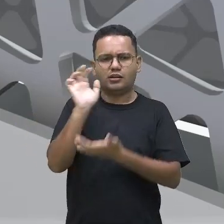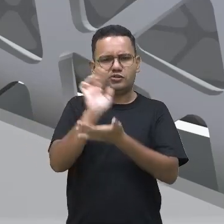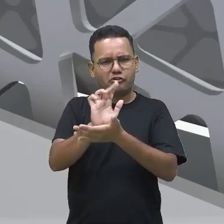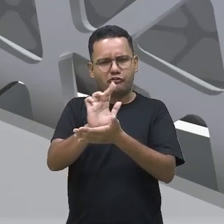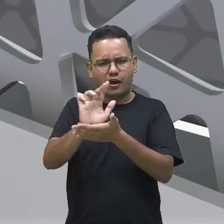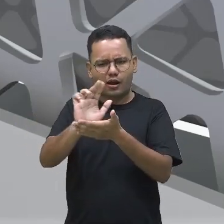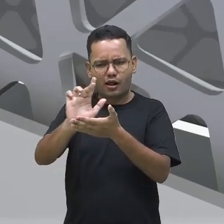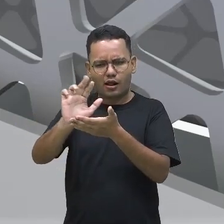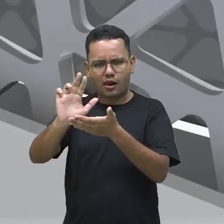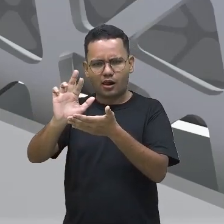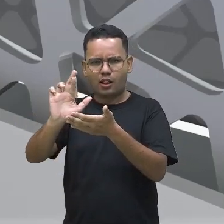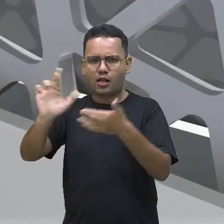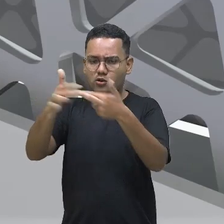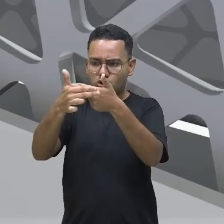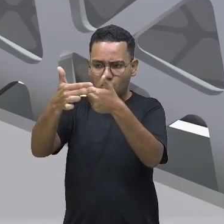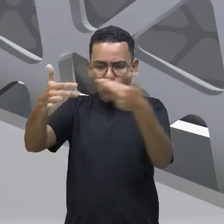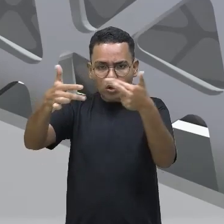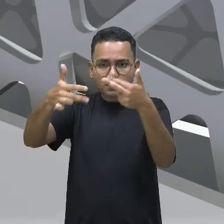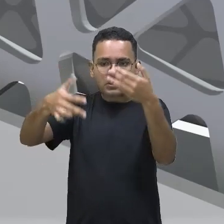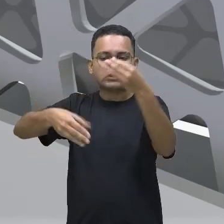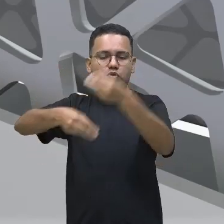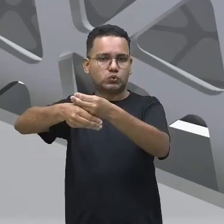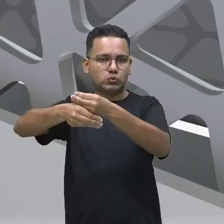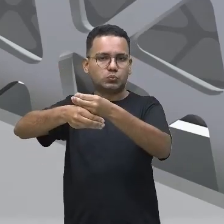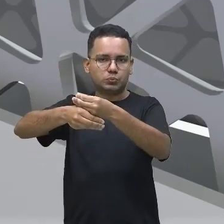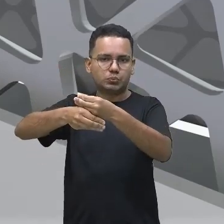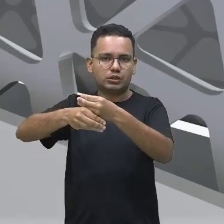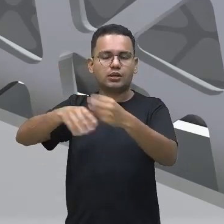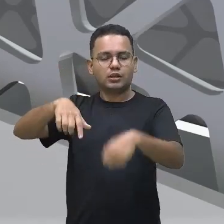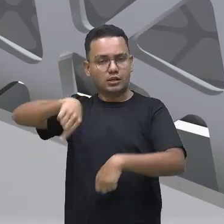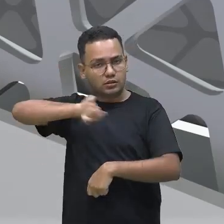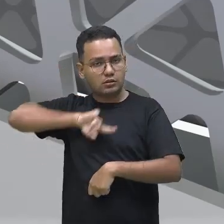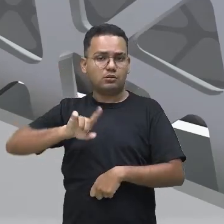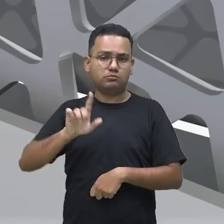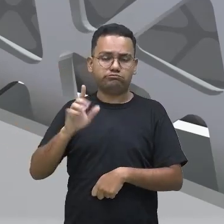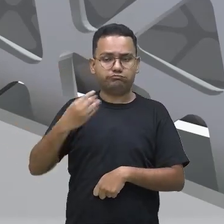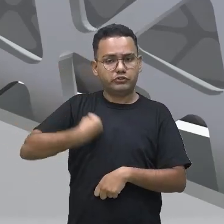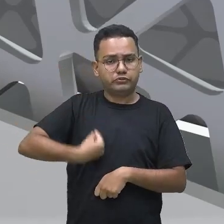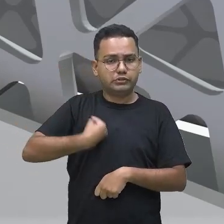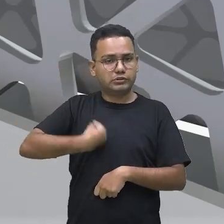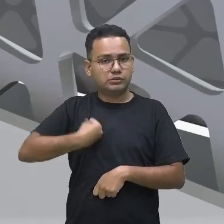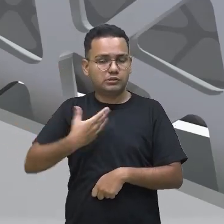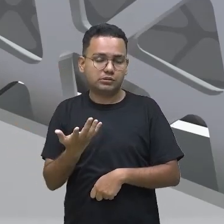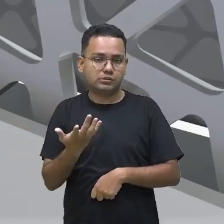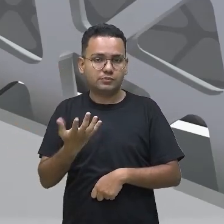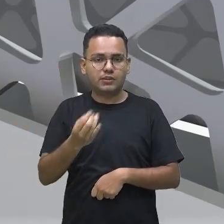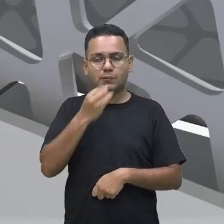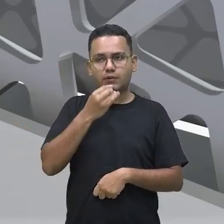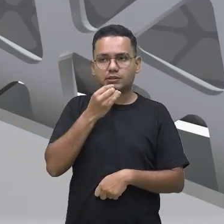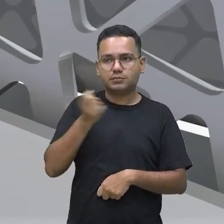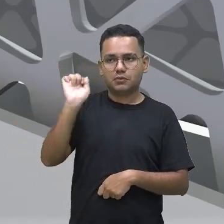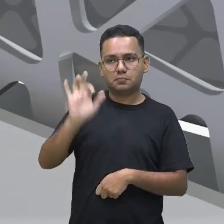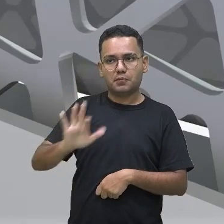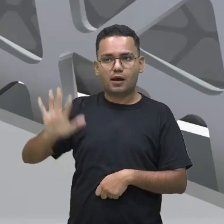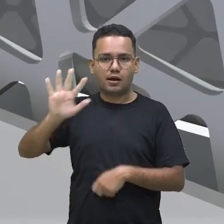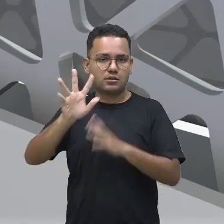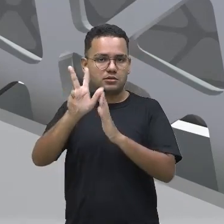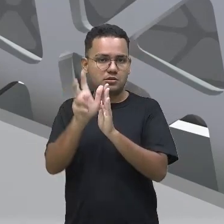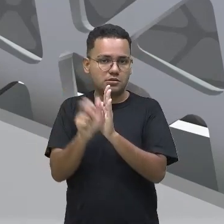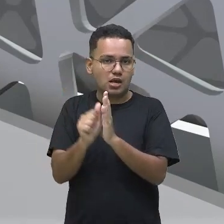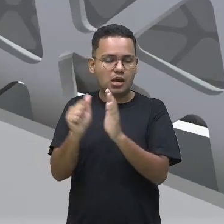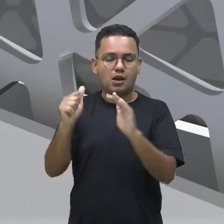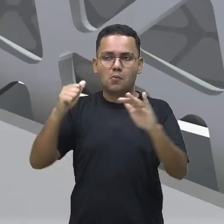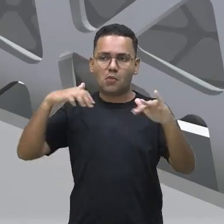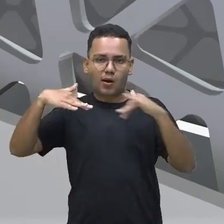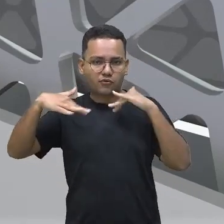estão presentes no nosso dia-a-dia, né? Dentro deles, né? As imagens, os símbolos, os gestos, os